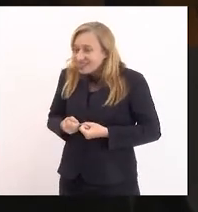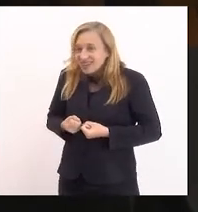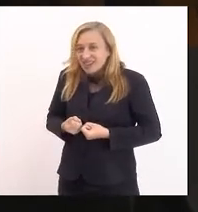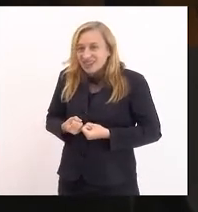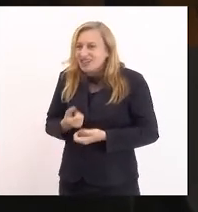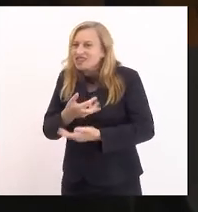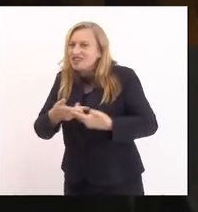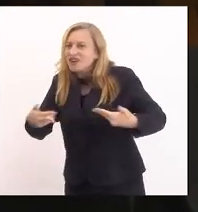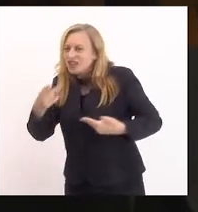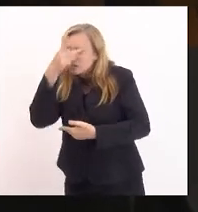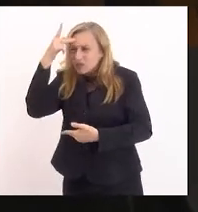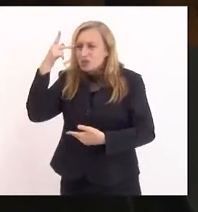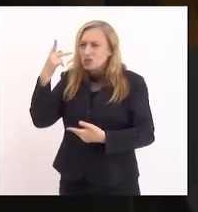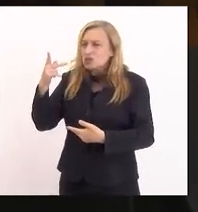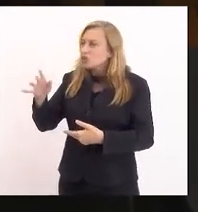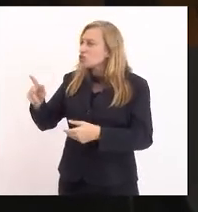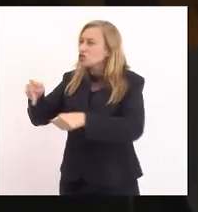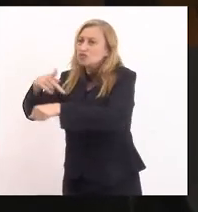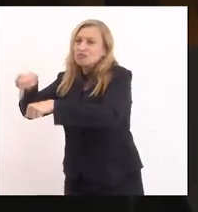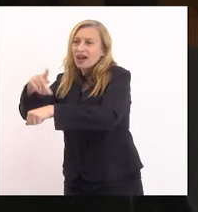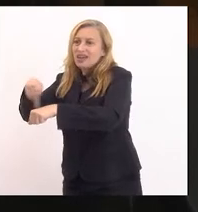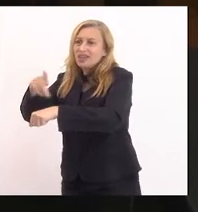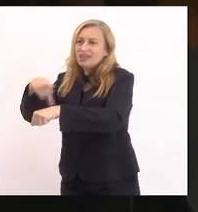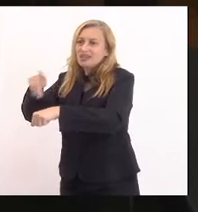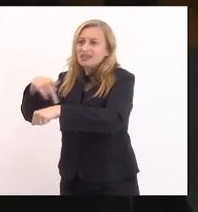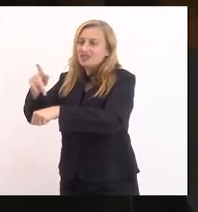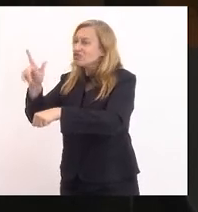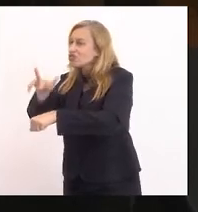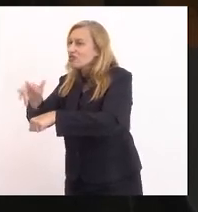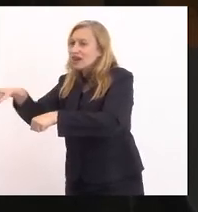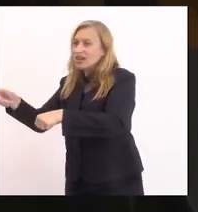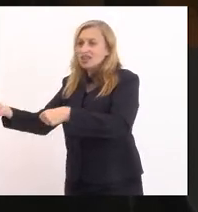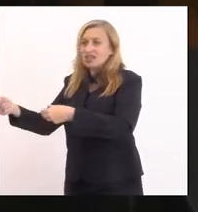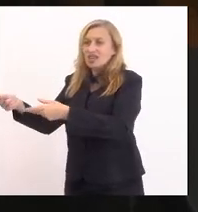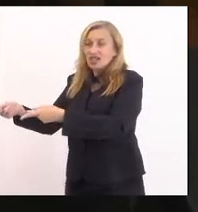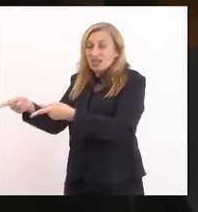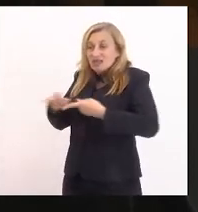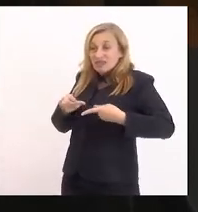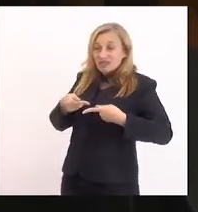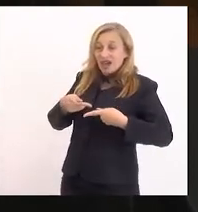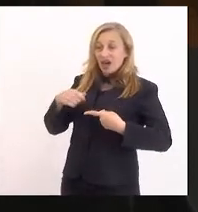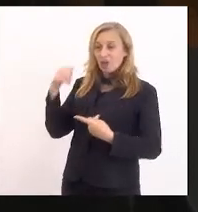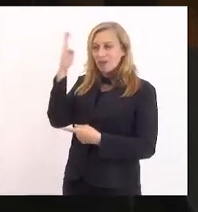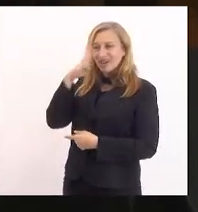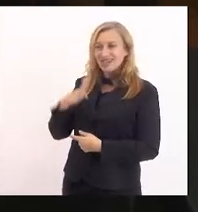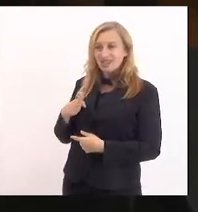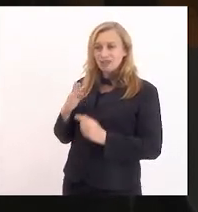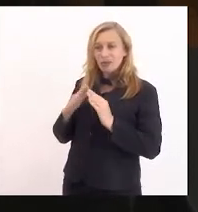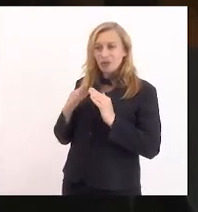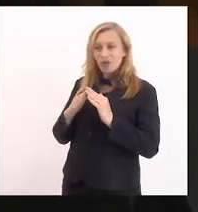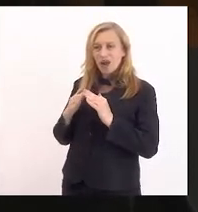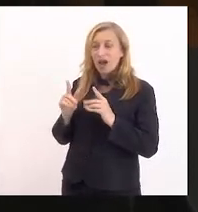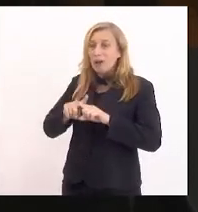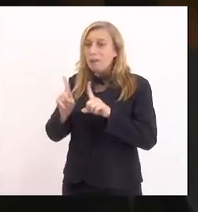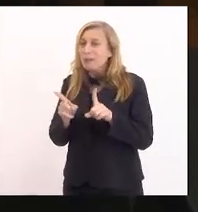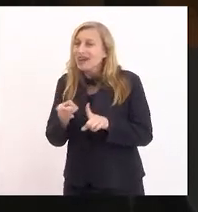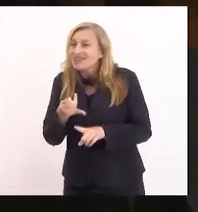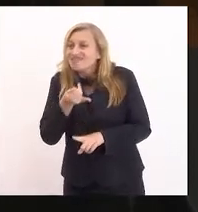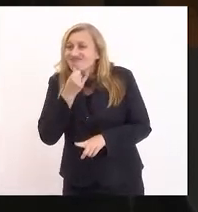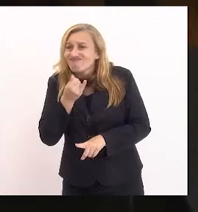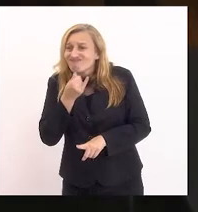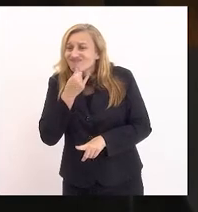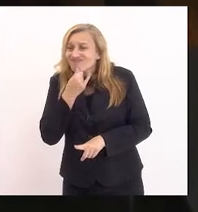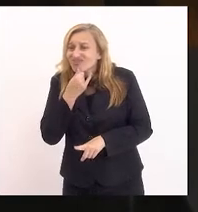muitos imigrantes no Brasil, tem muitos imigrantes no Rio de Janeiro, mas essa tradição de acolhimento se choca, colide,